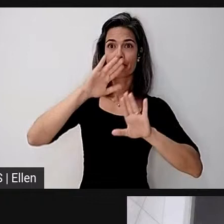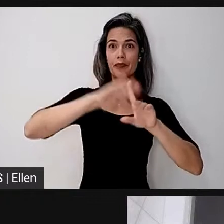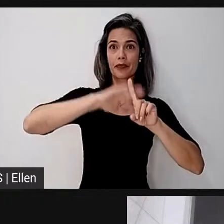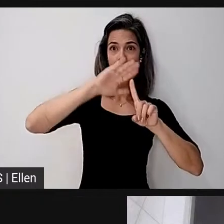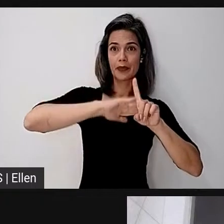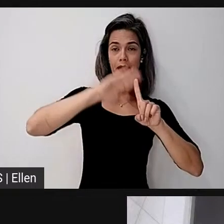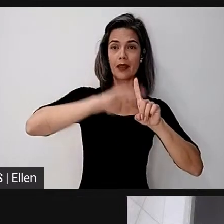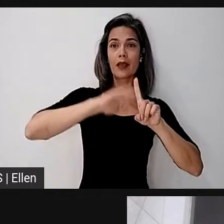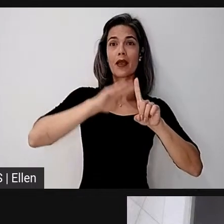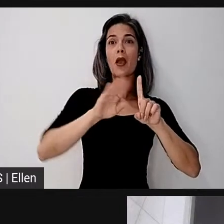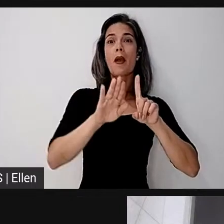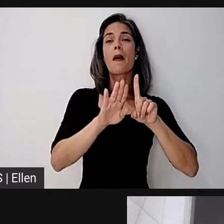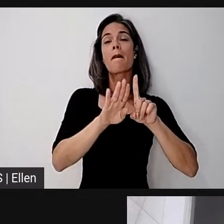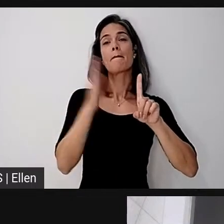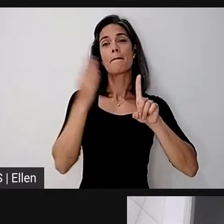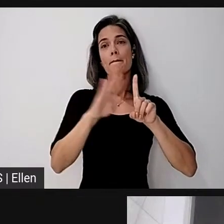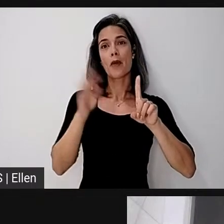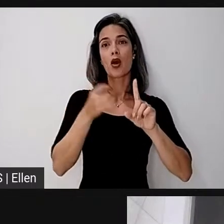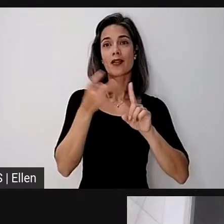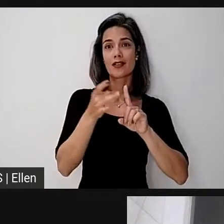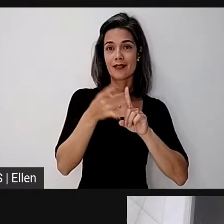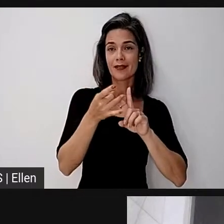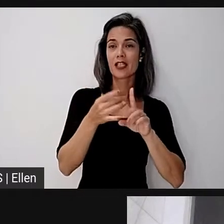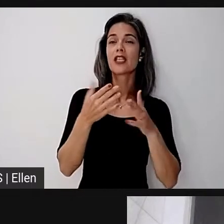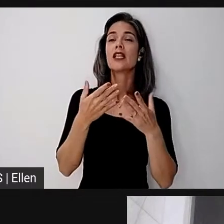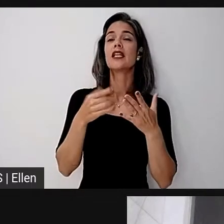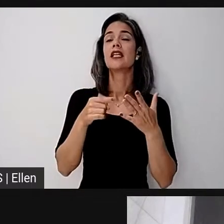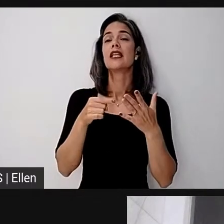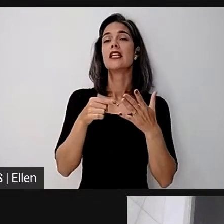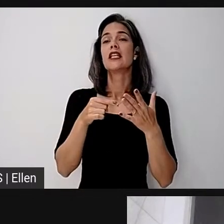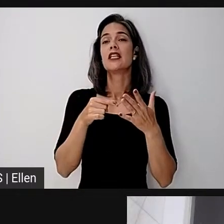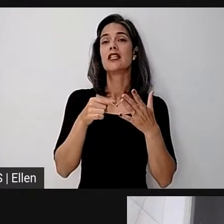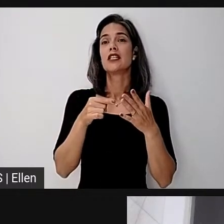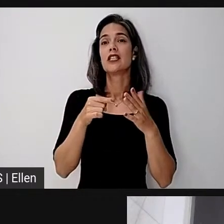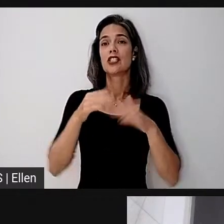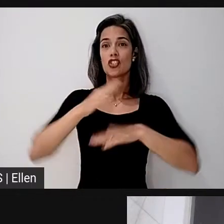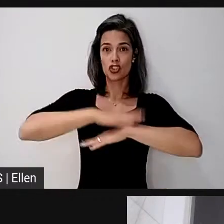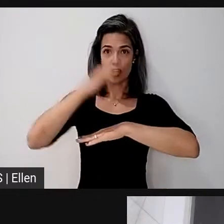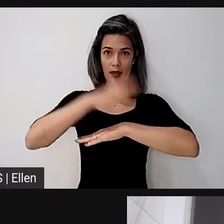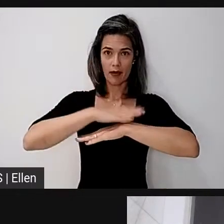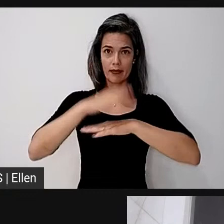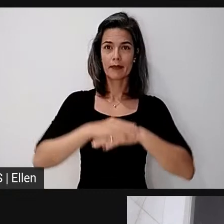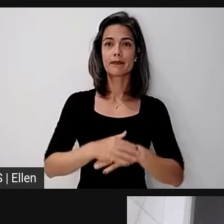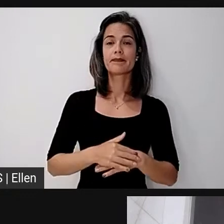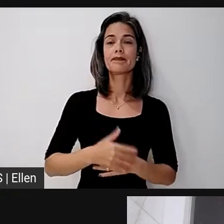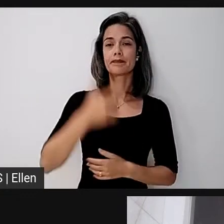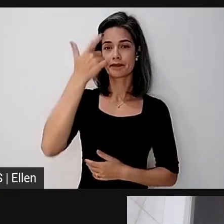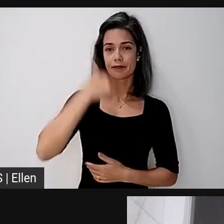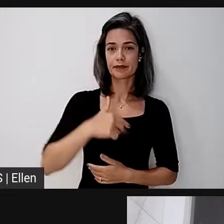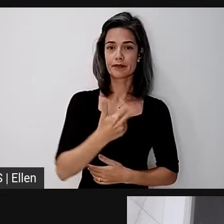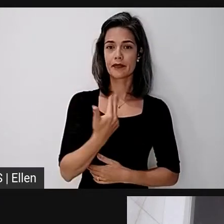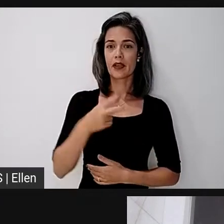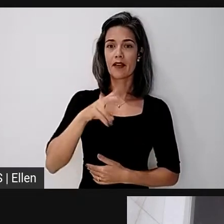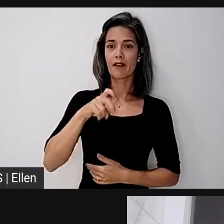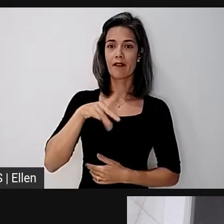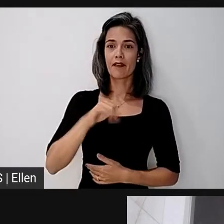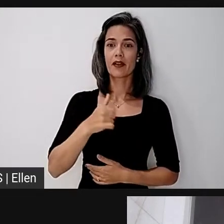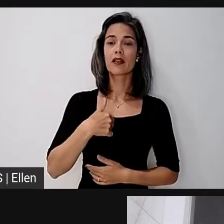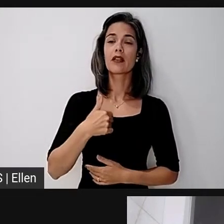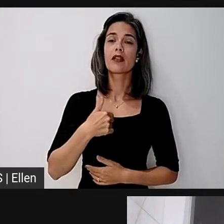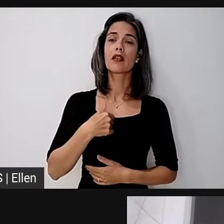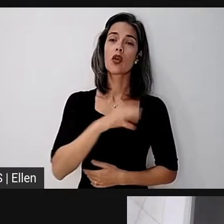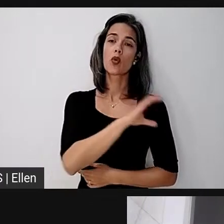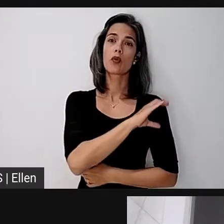e uma janela. Bom, como eu fui apresentada, eu me chamo Wanda Rocha, eu sou coordenadora do Ministério da